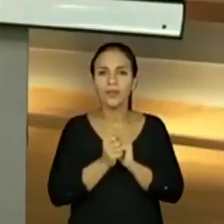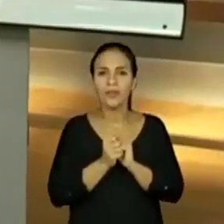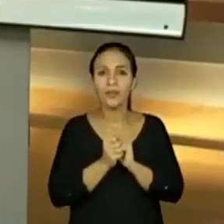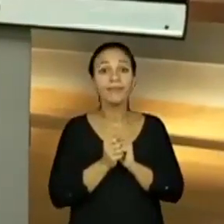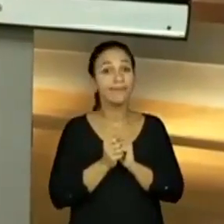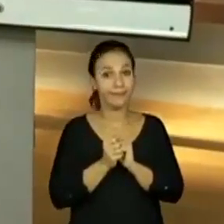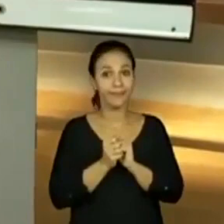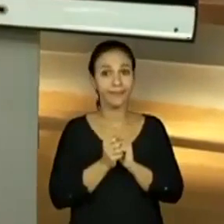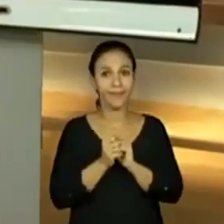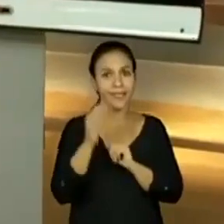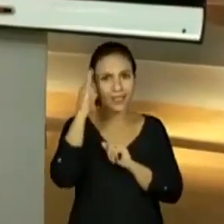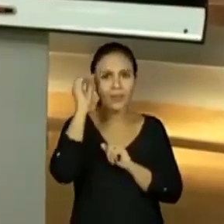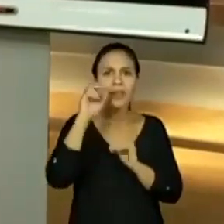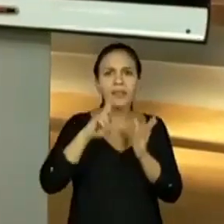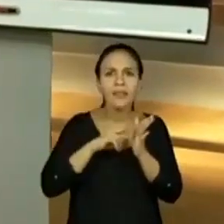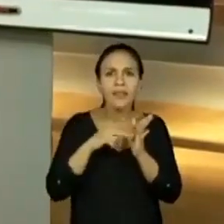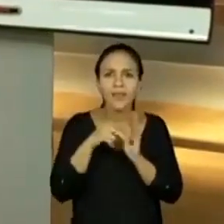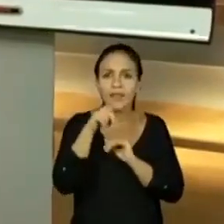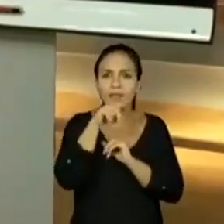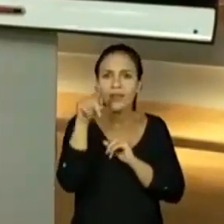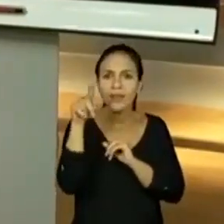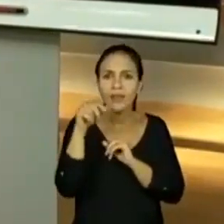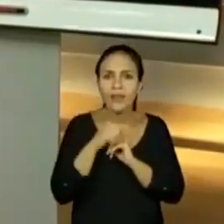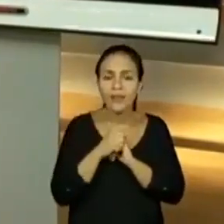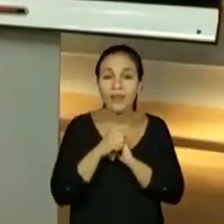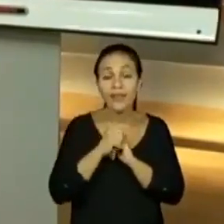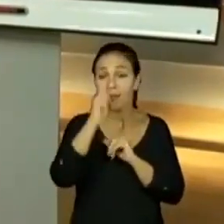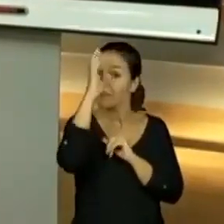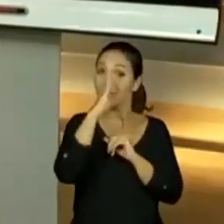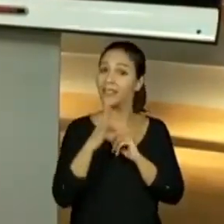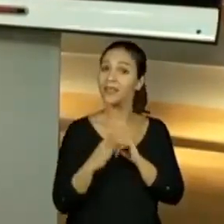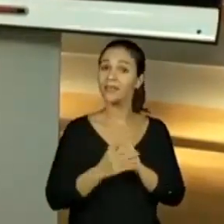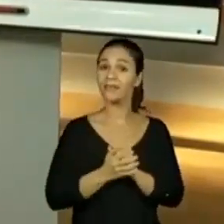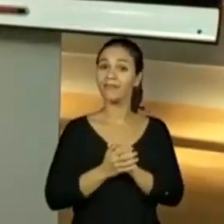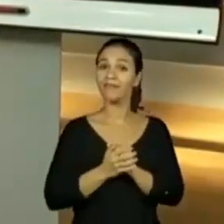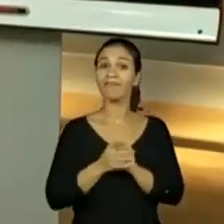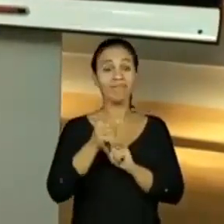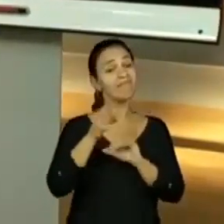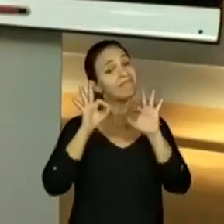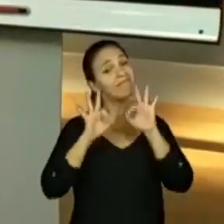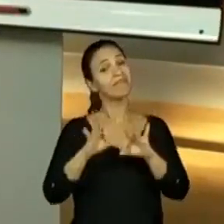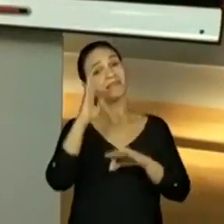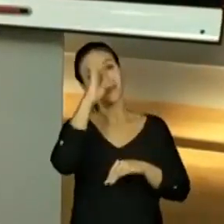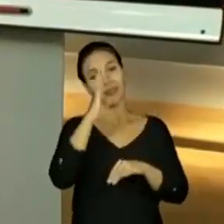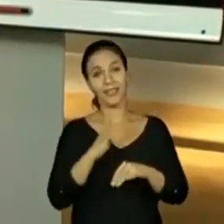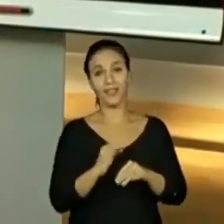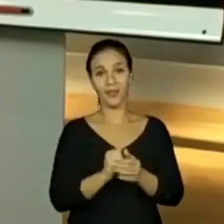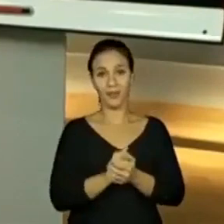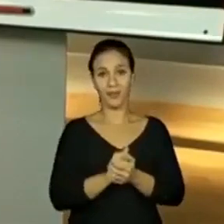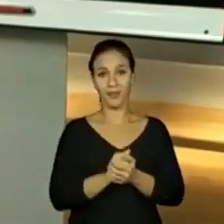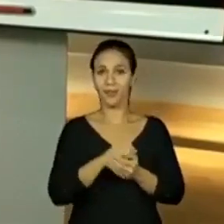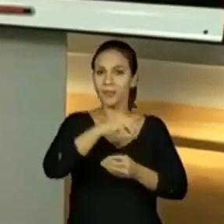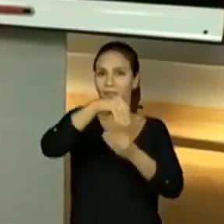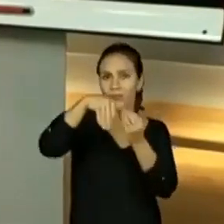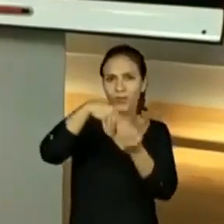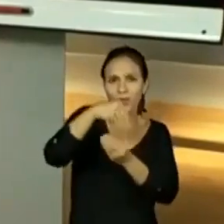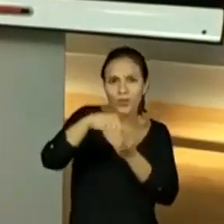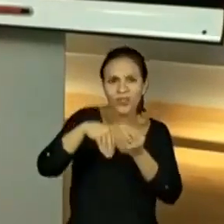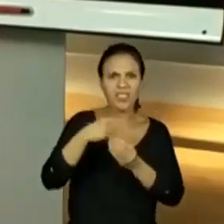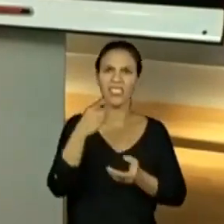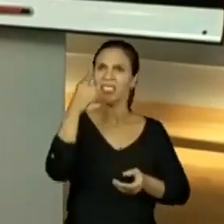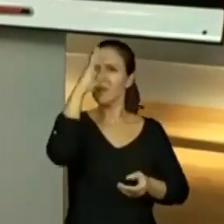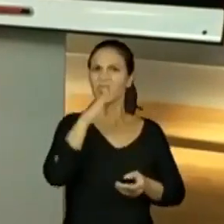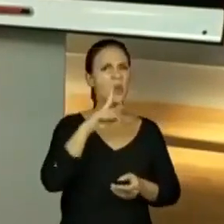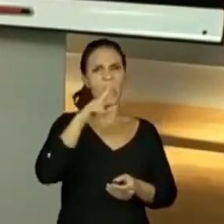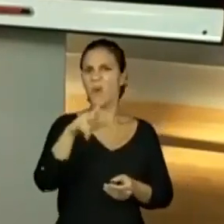Sabe o que vocês estão vendo aí? O Brasil. É. O Brasil. Não, professor. Esse